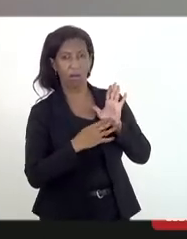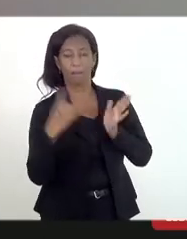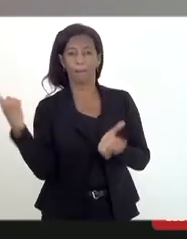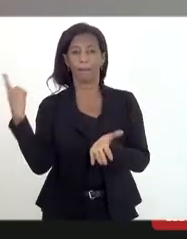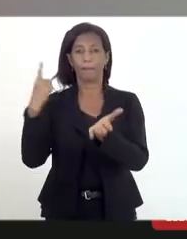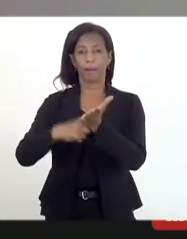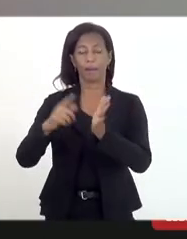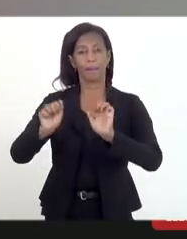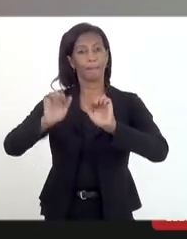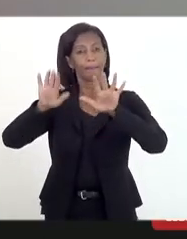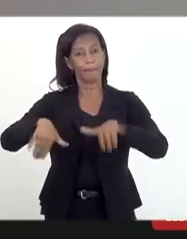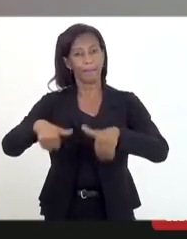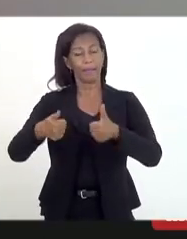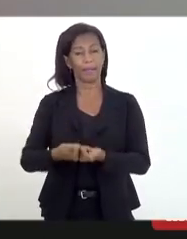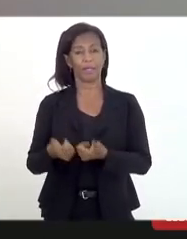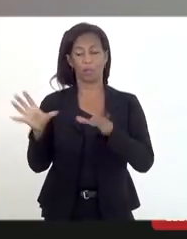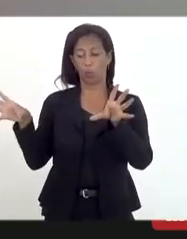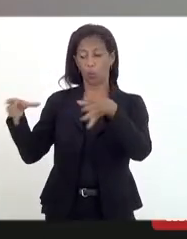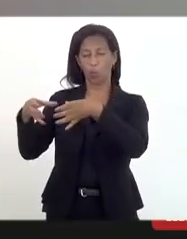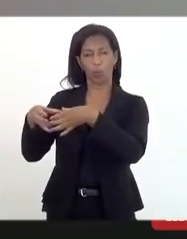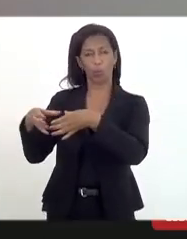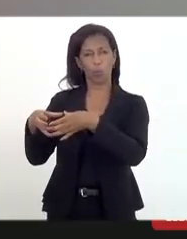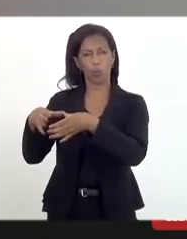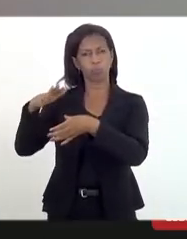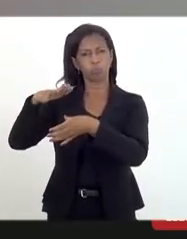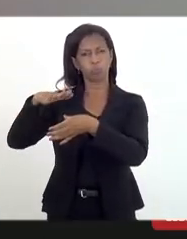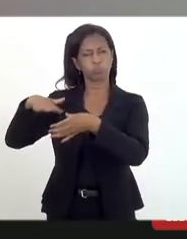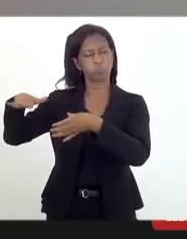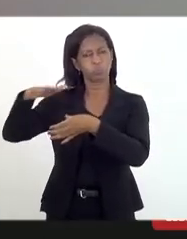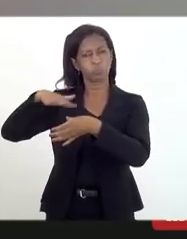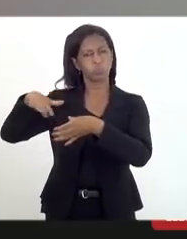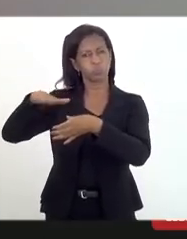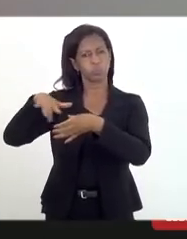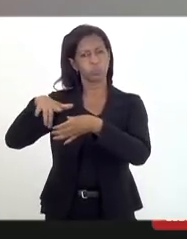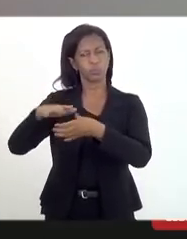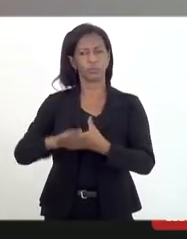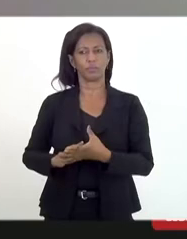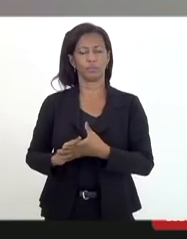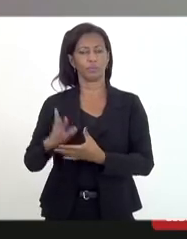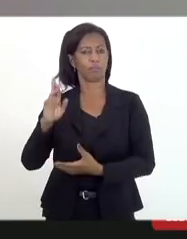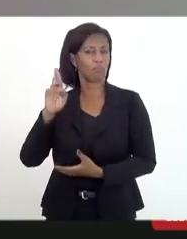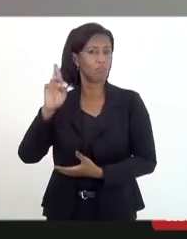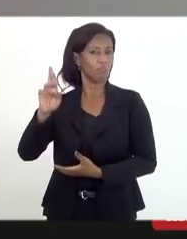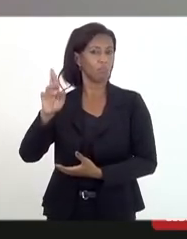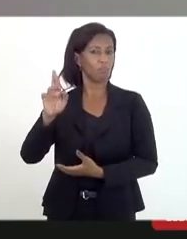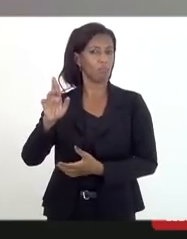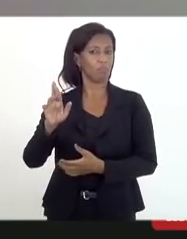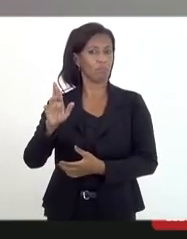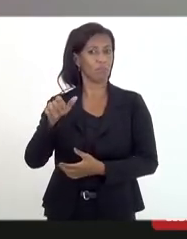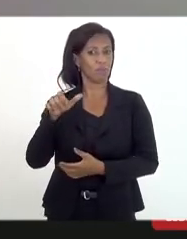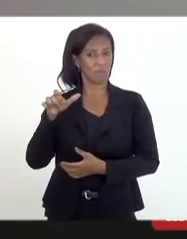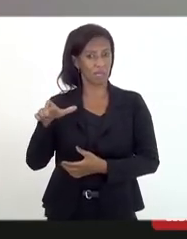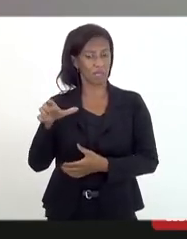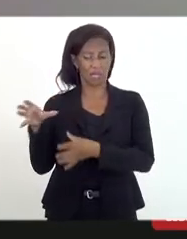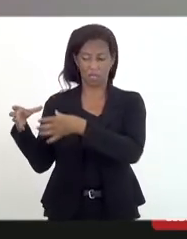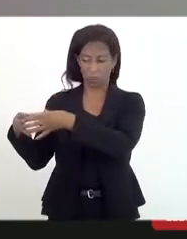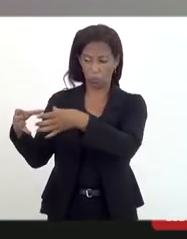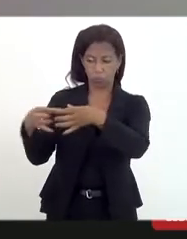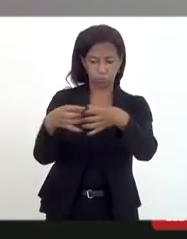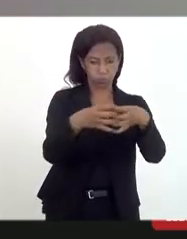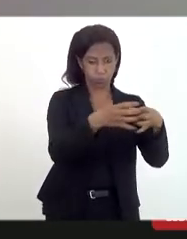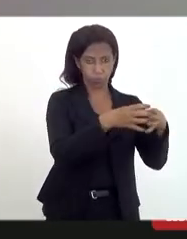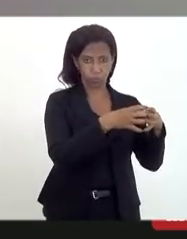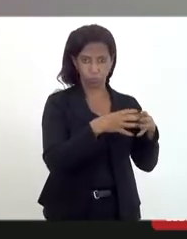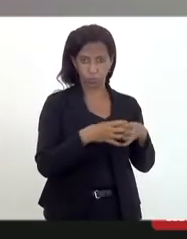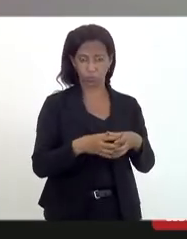marcando bem que comunidades e representativas desses coletivos, dessas